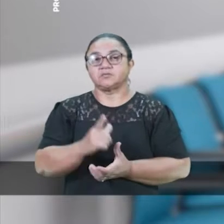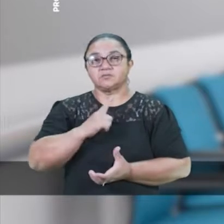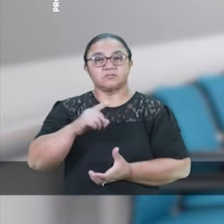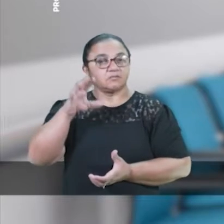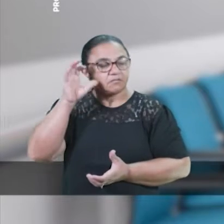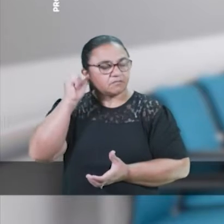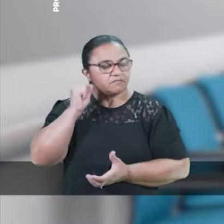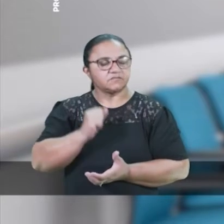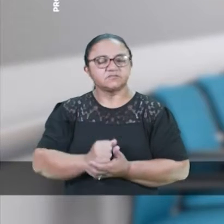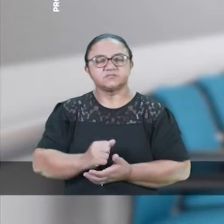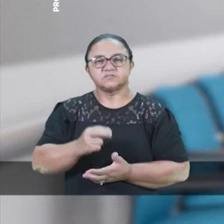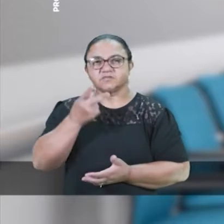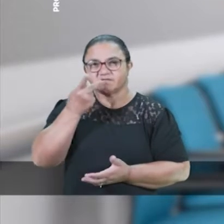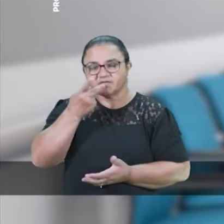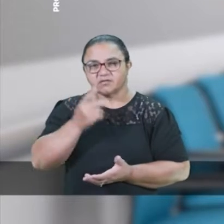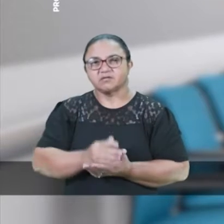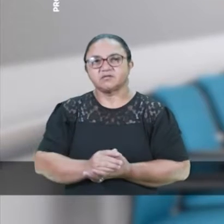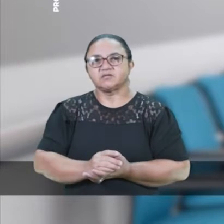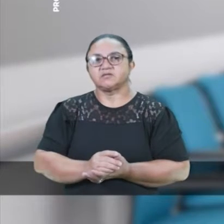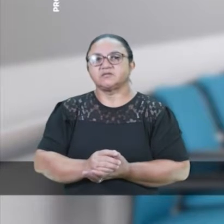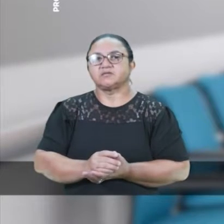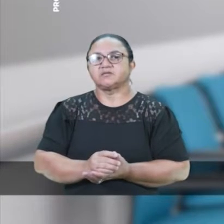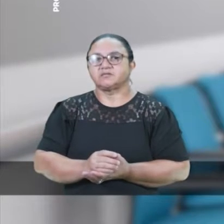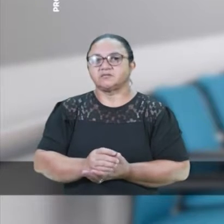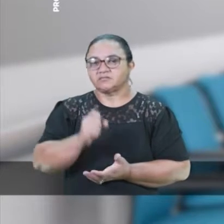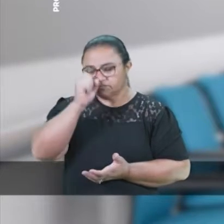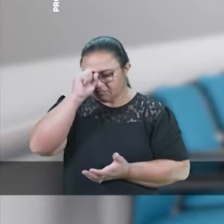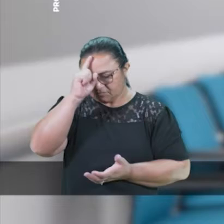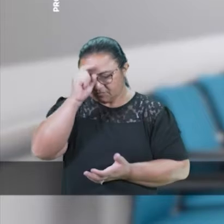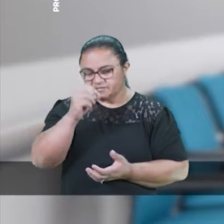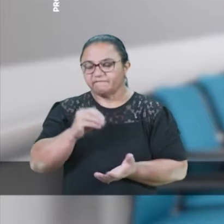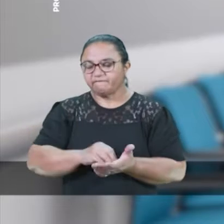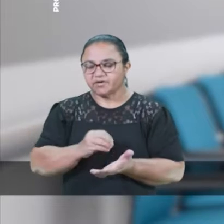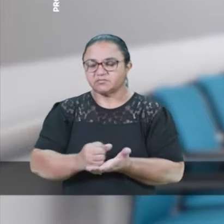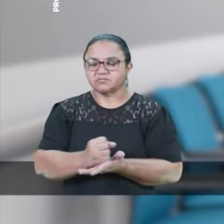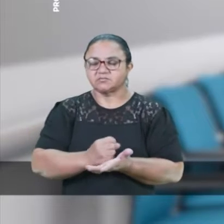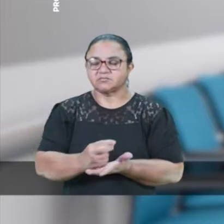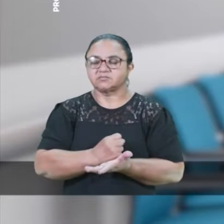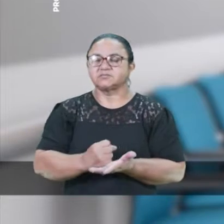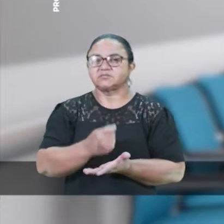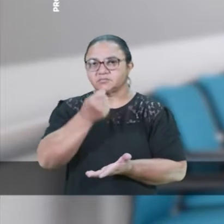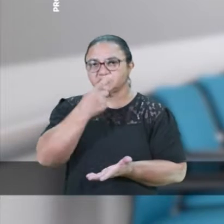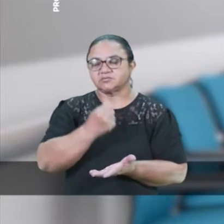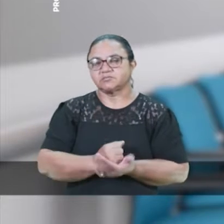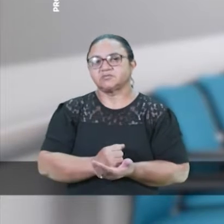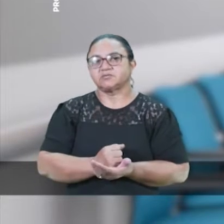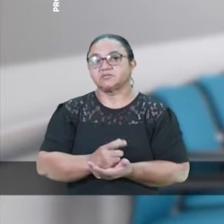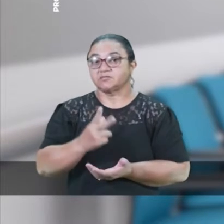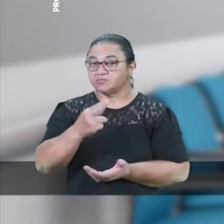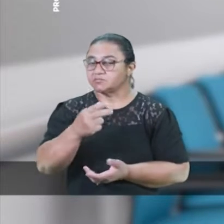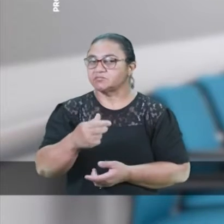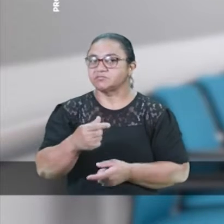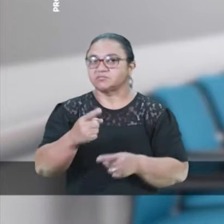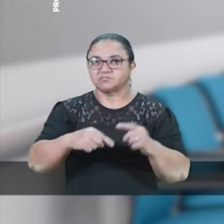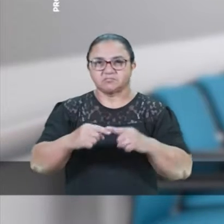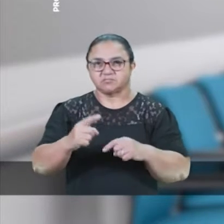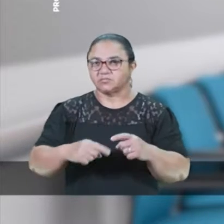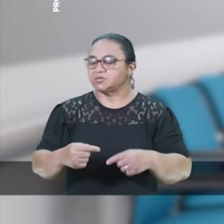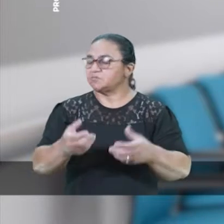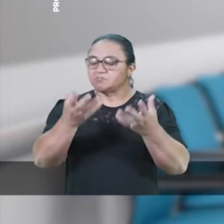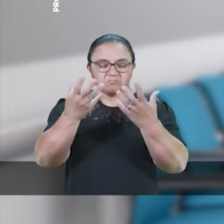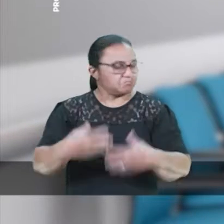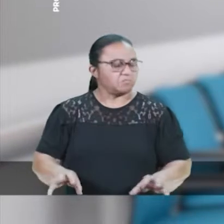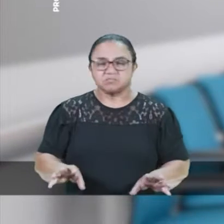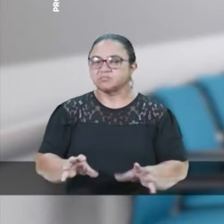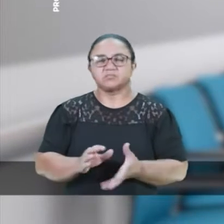hospital. Eu tenho ouvido muitos relatos que na unidade faltam medicamentos e até materiais cirúrgicos. Não